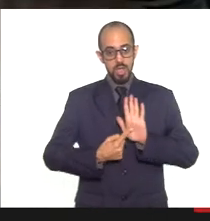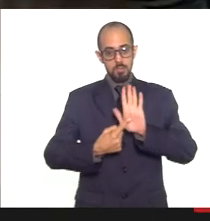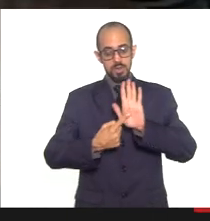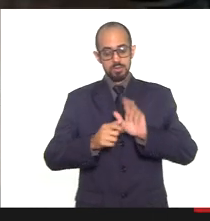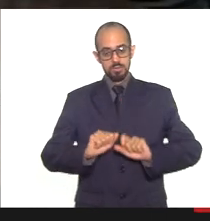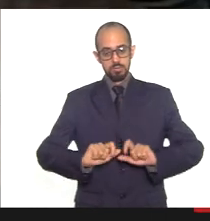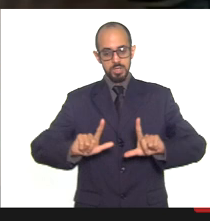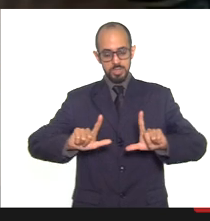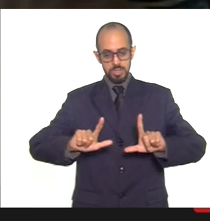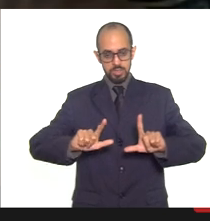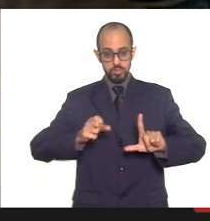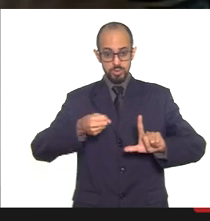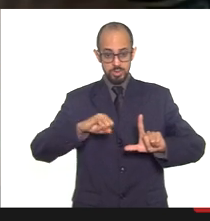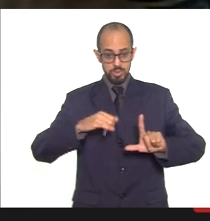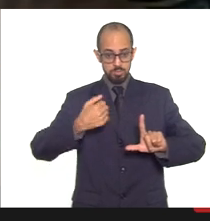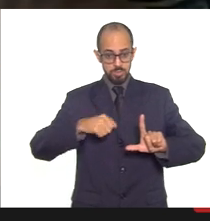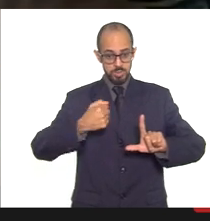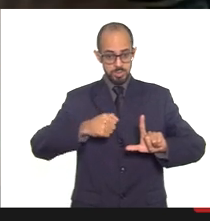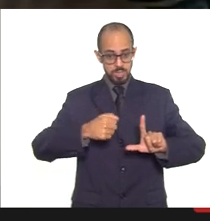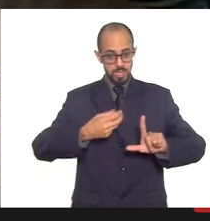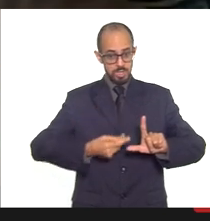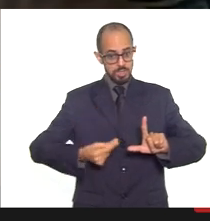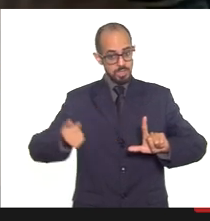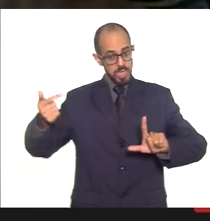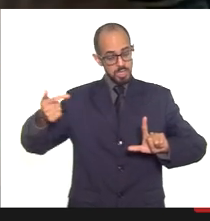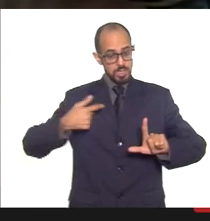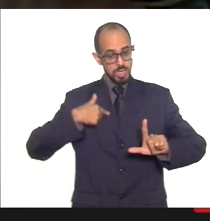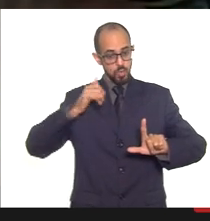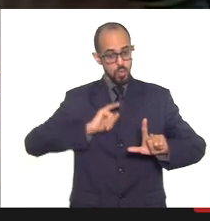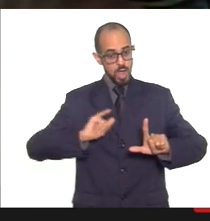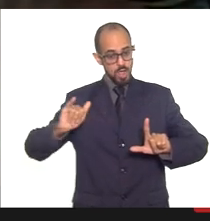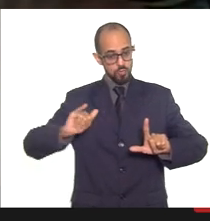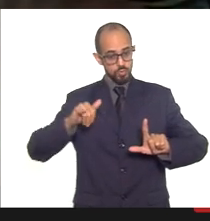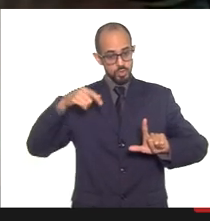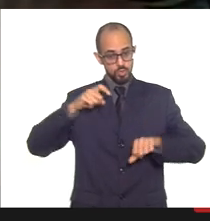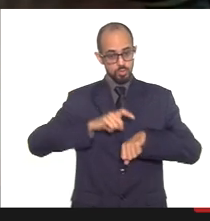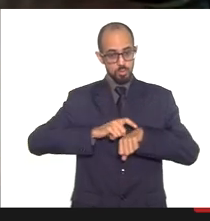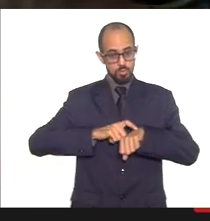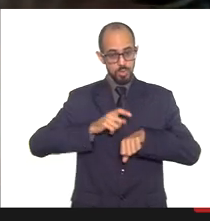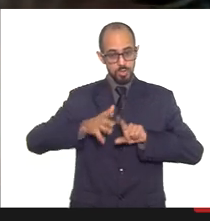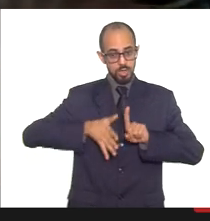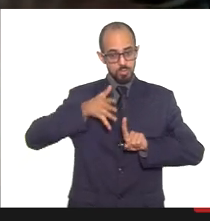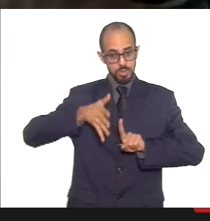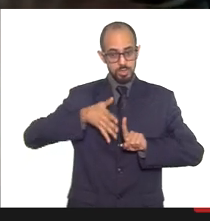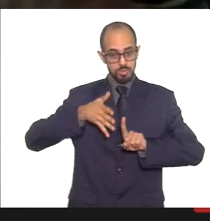necessário que ele se ausente, eu comunico aqui no decorrer da apresentação. Tudo bem?